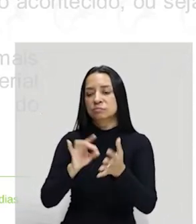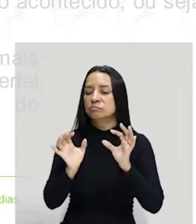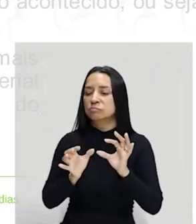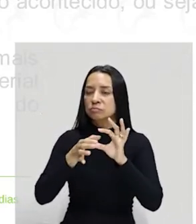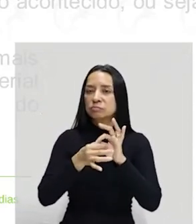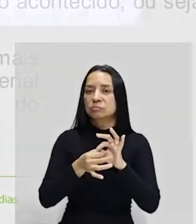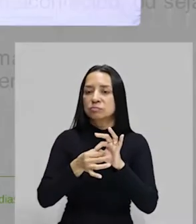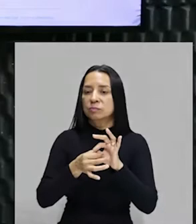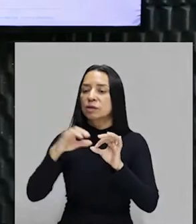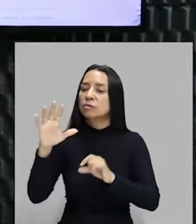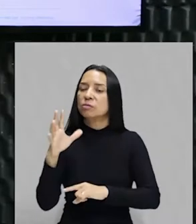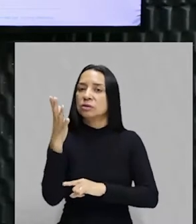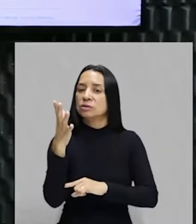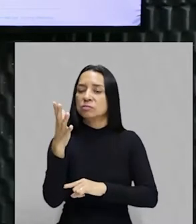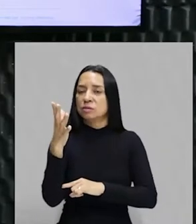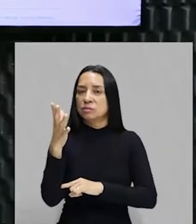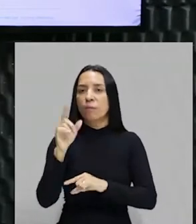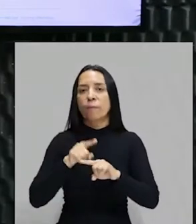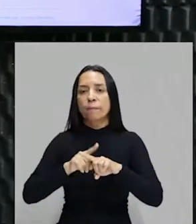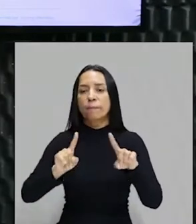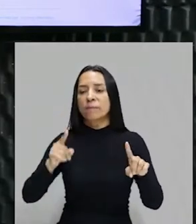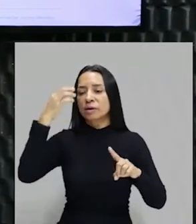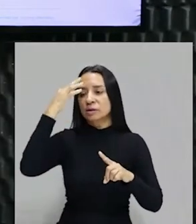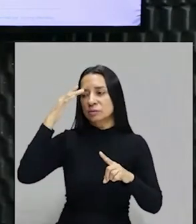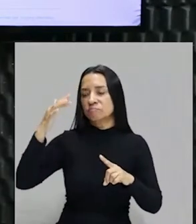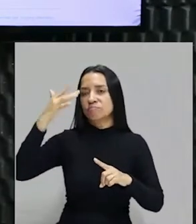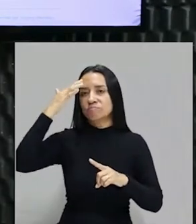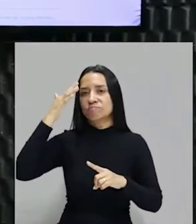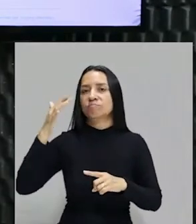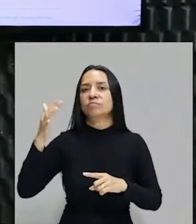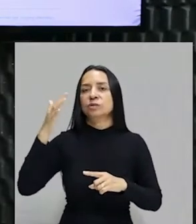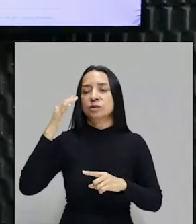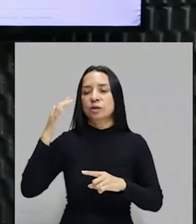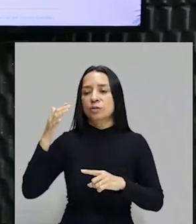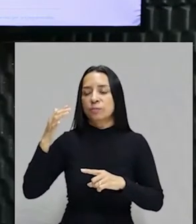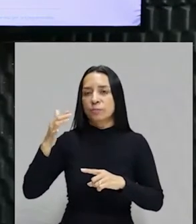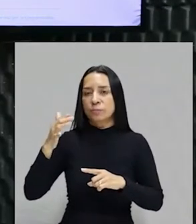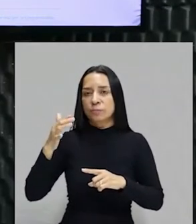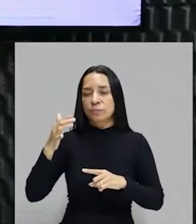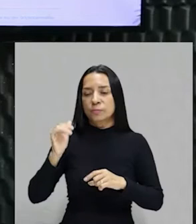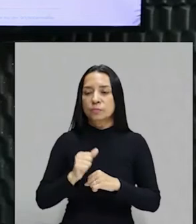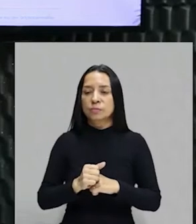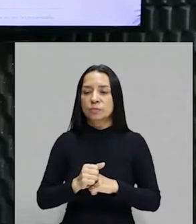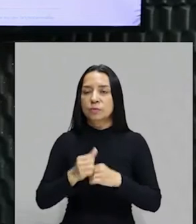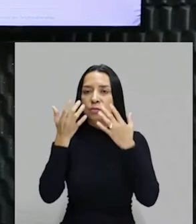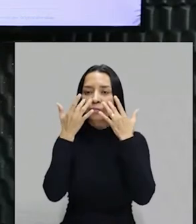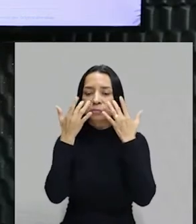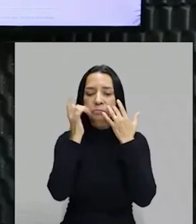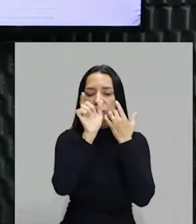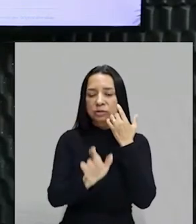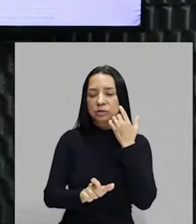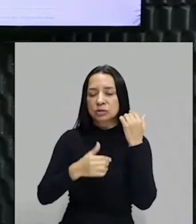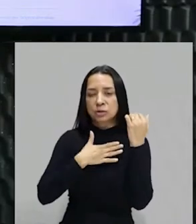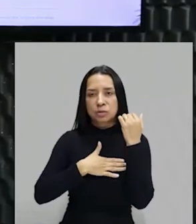ligado ao fato em si, mas de uma maneira bem romantizada, como o artista gostaria que fosse,